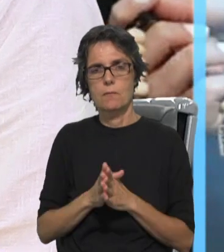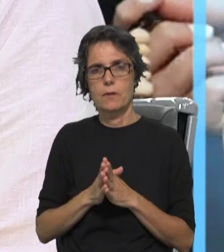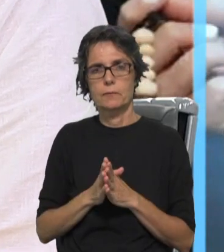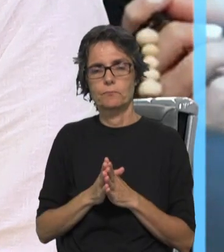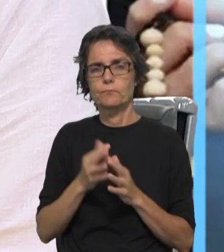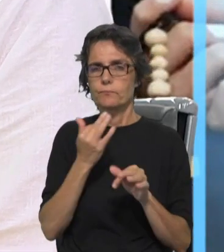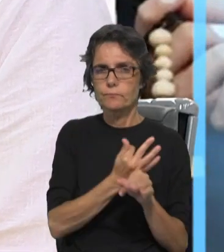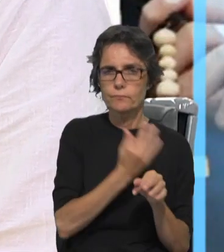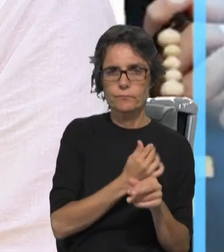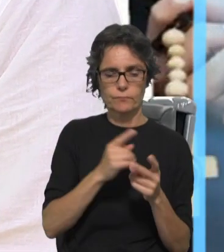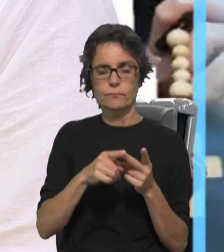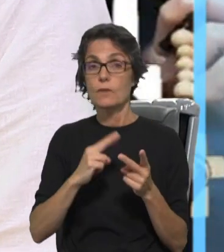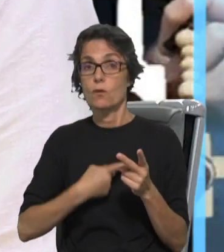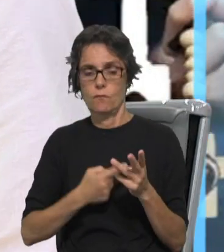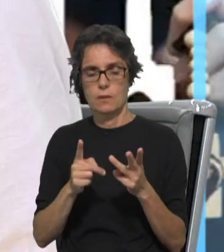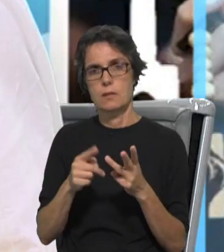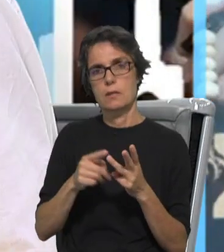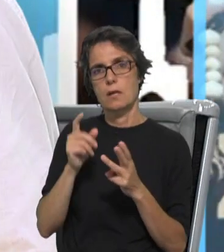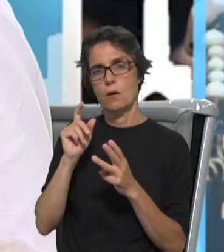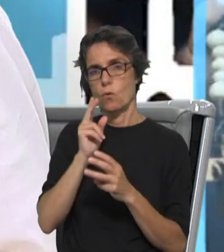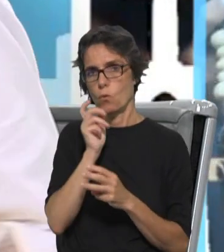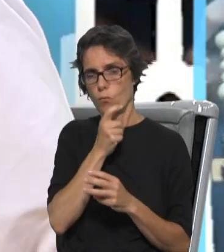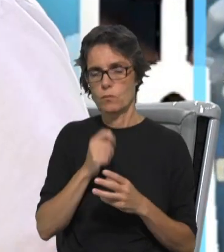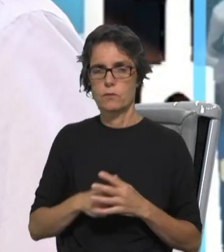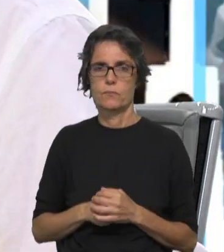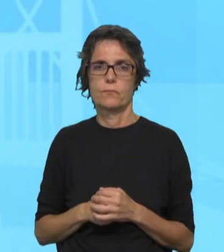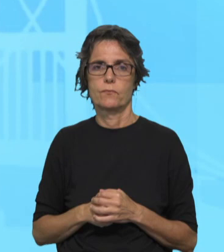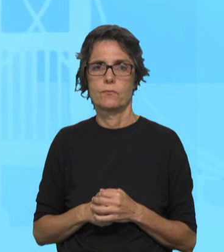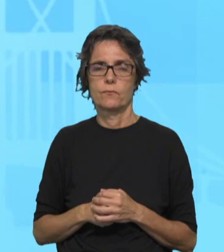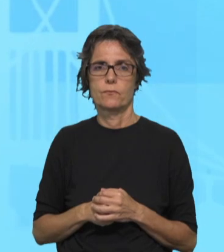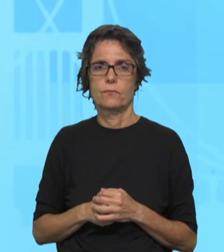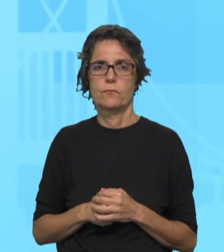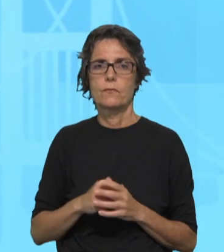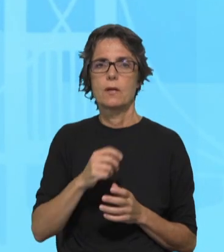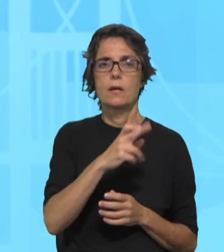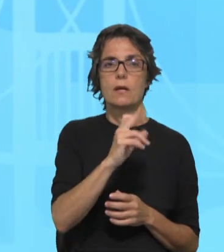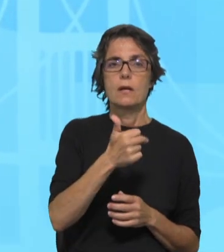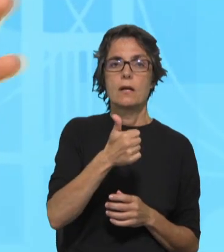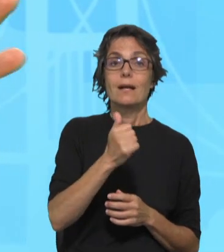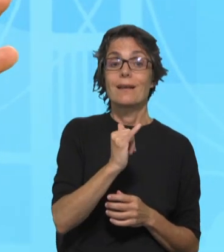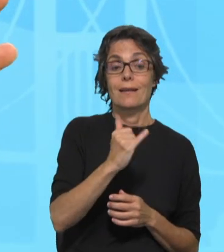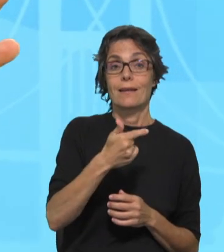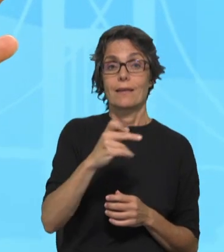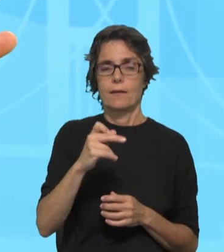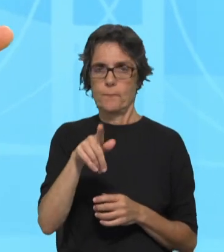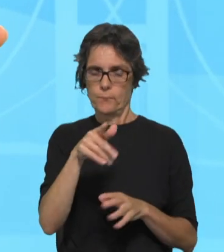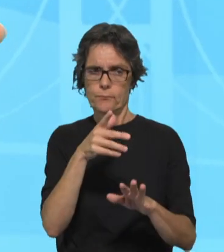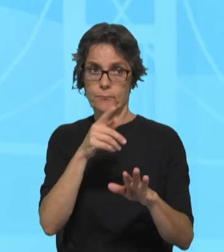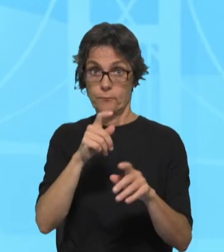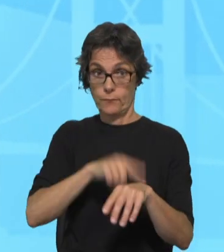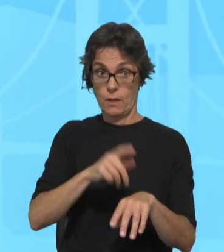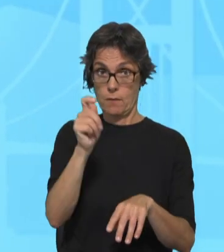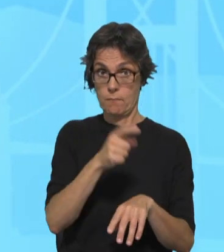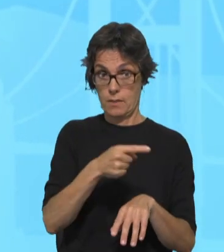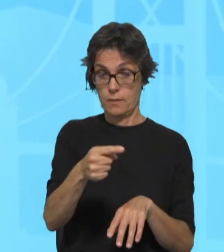celebração, da conversão, do compromisso. Rita Veiga, nós estamos neste tempo da criação, neste período do mês e